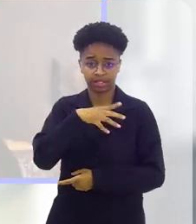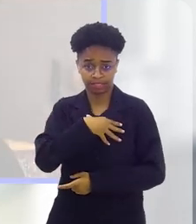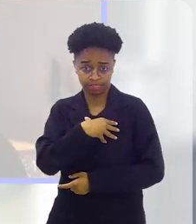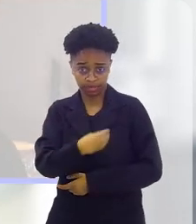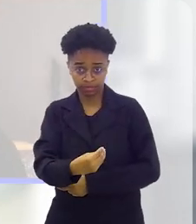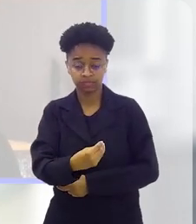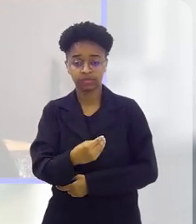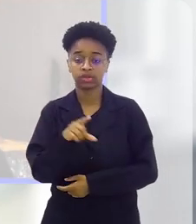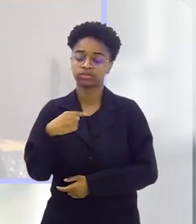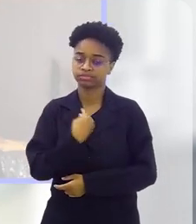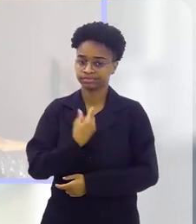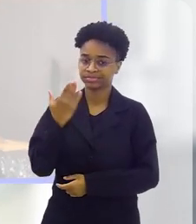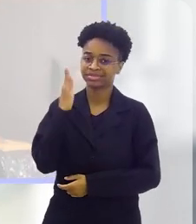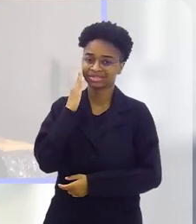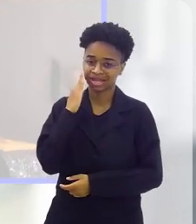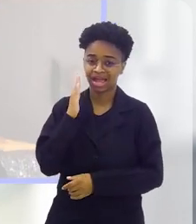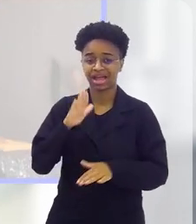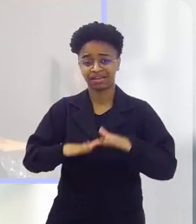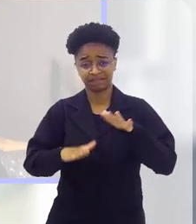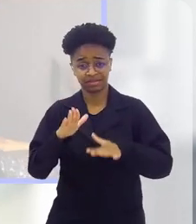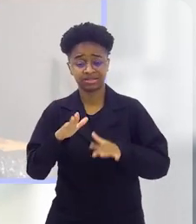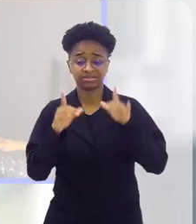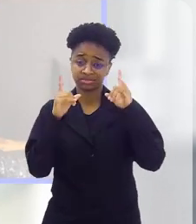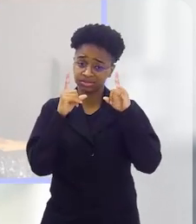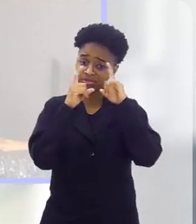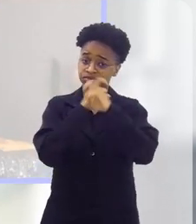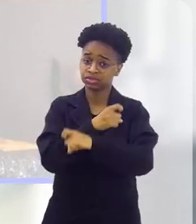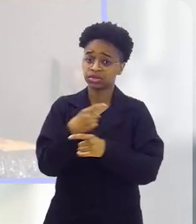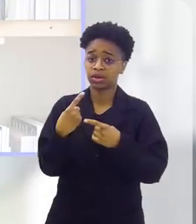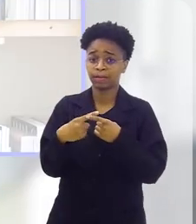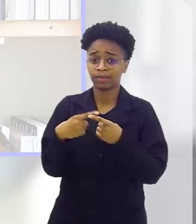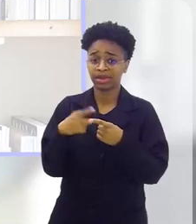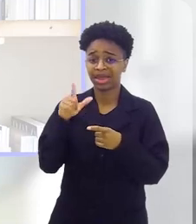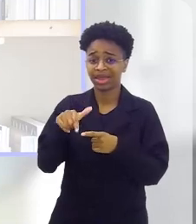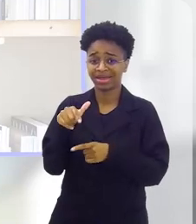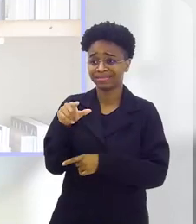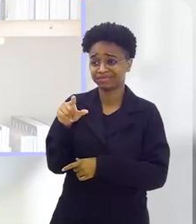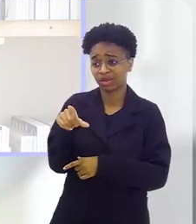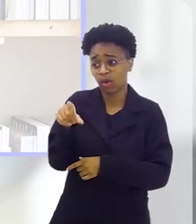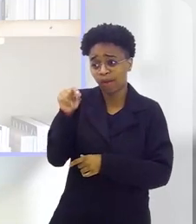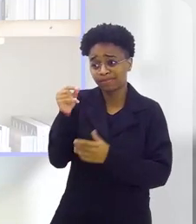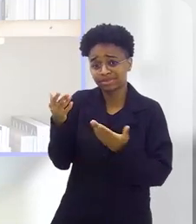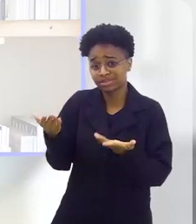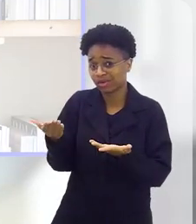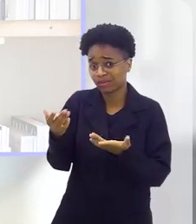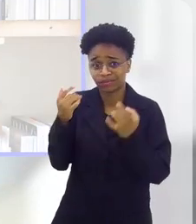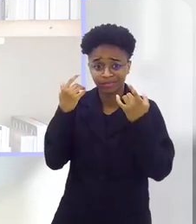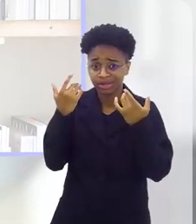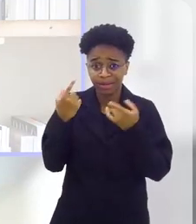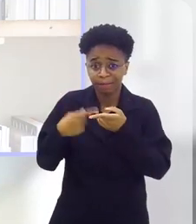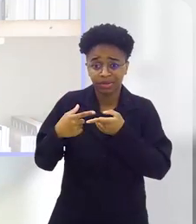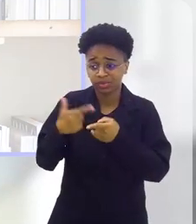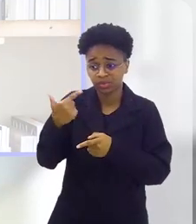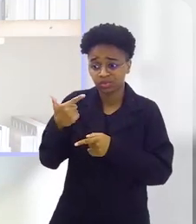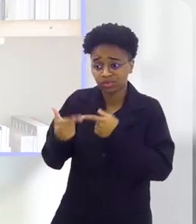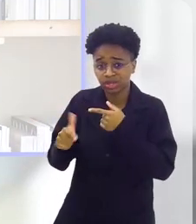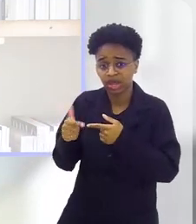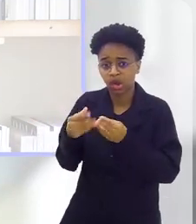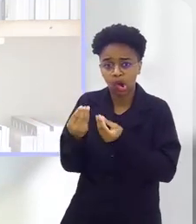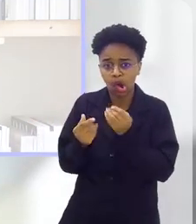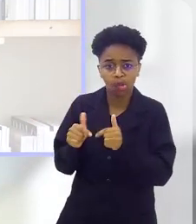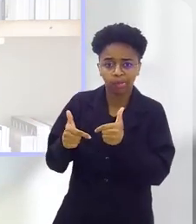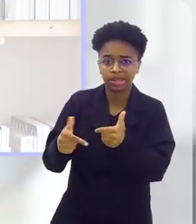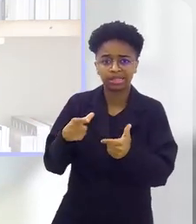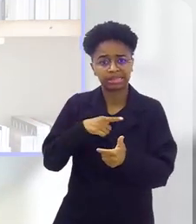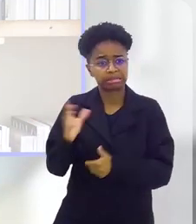pais e mães, a gente sabe que muitas vezes ali acaba se tornando aí uma opção, né, ali no desespero, né, no